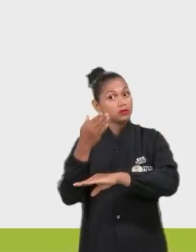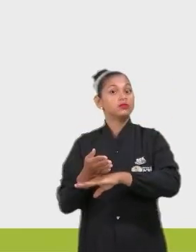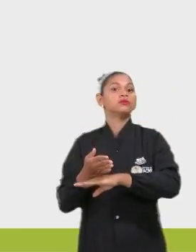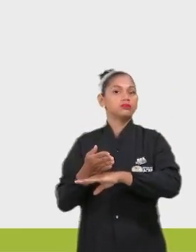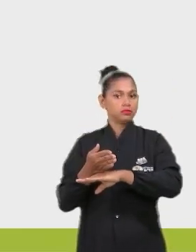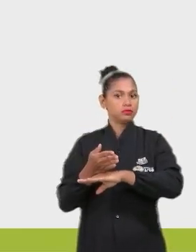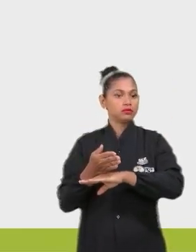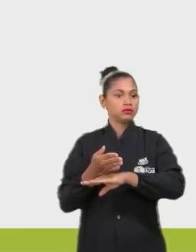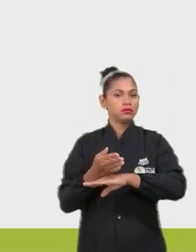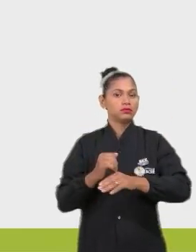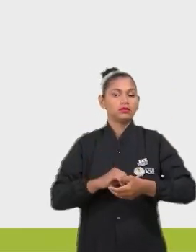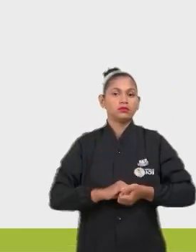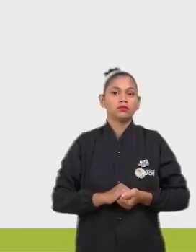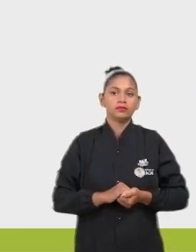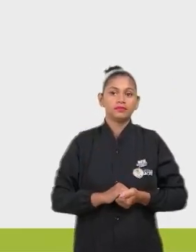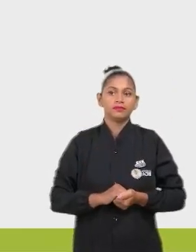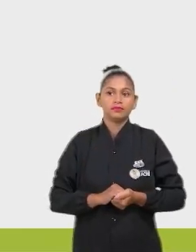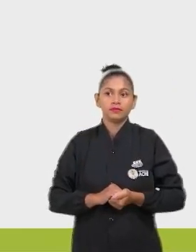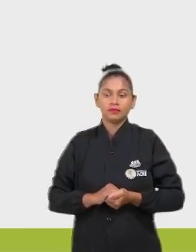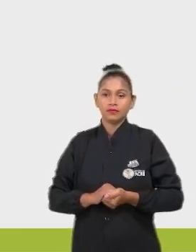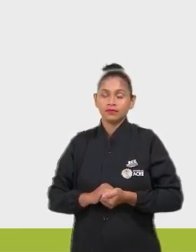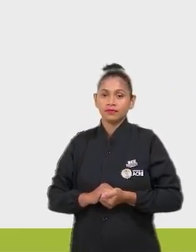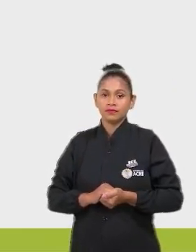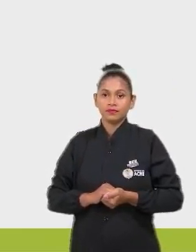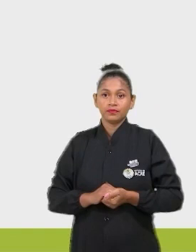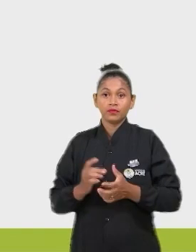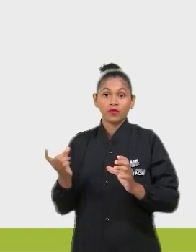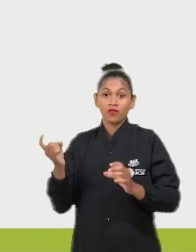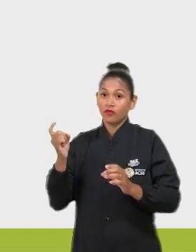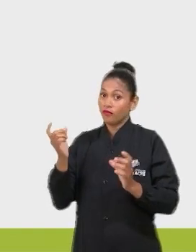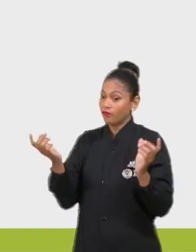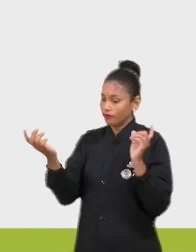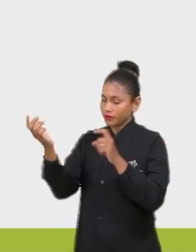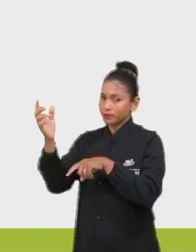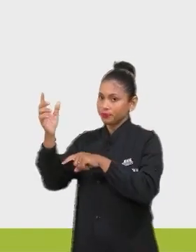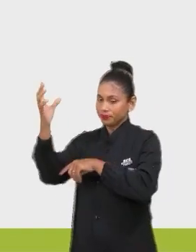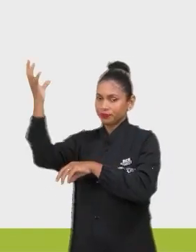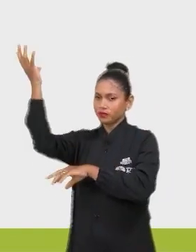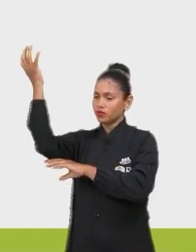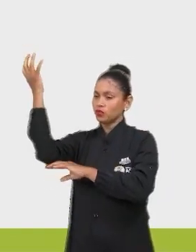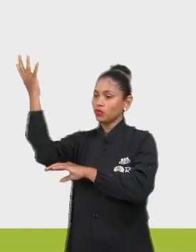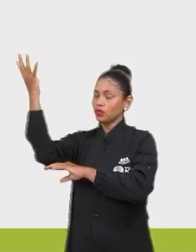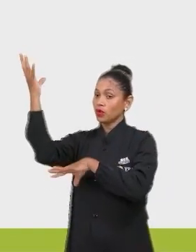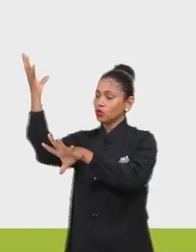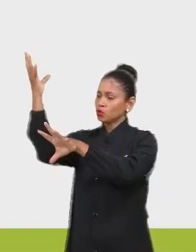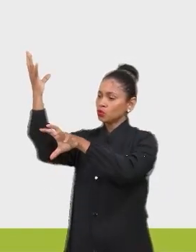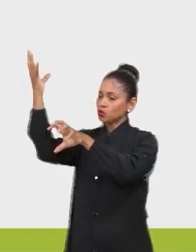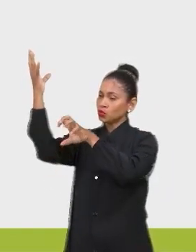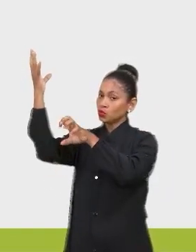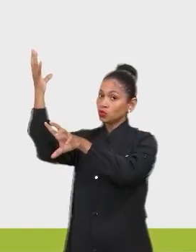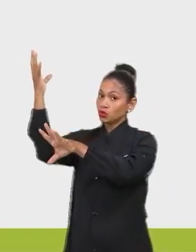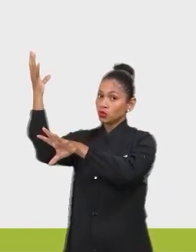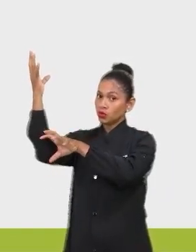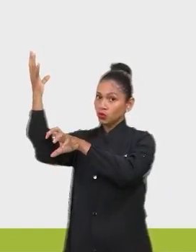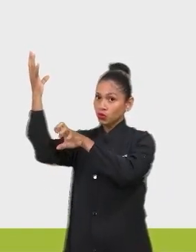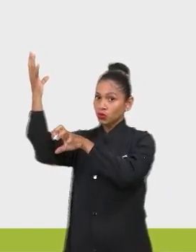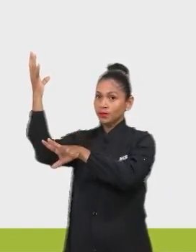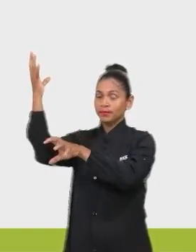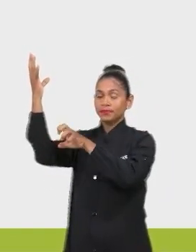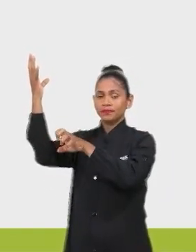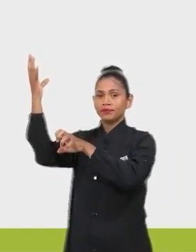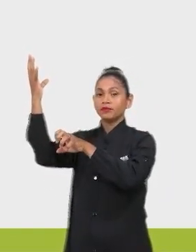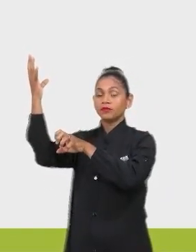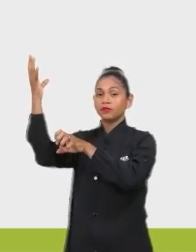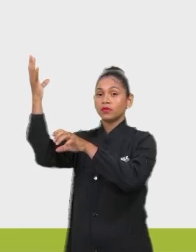aí, olha só. A planta, então, voltemos para a respiração. A planta absorve o oxigênio e aí